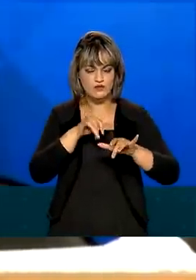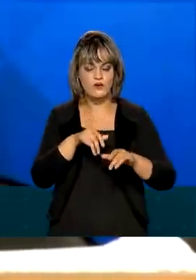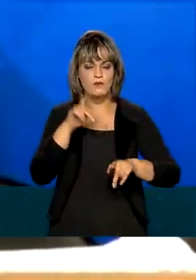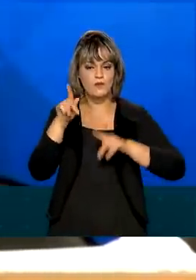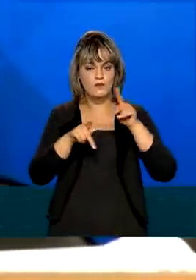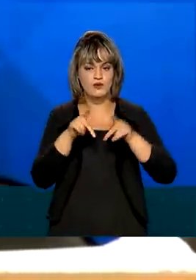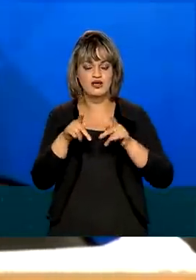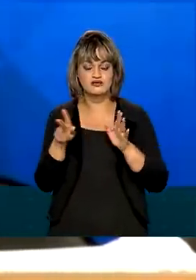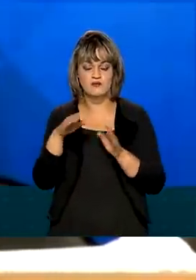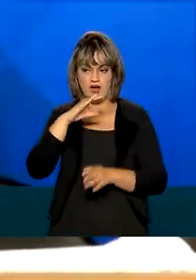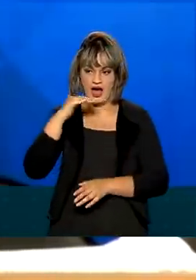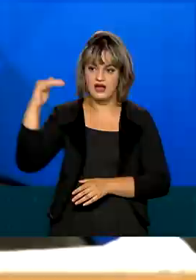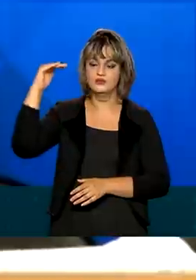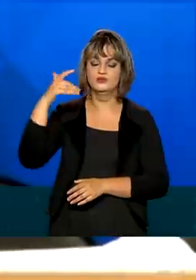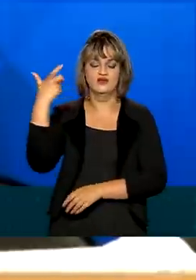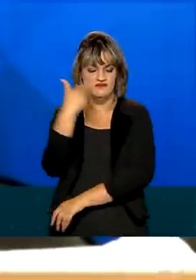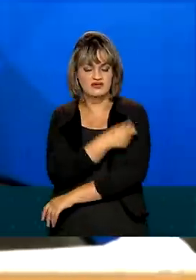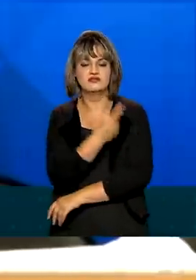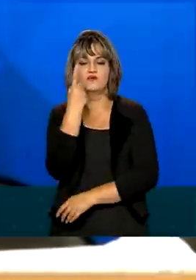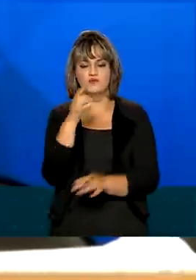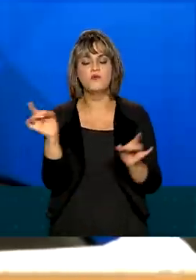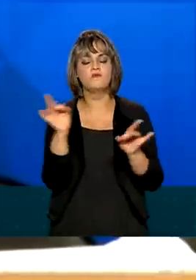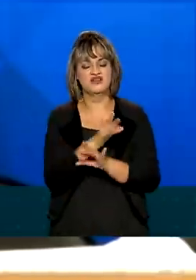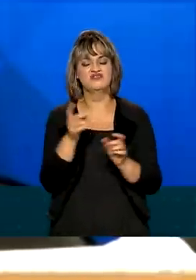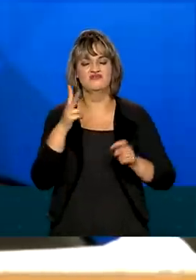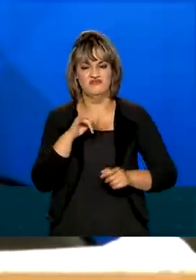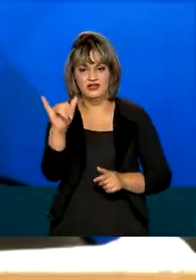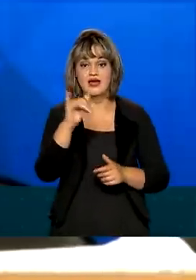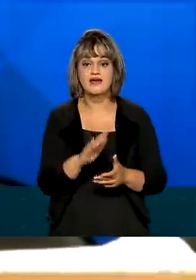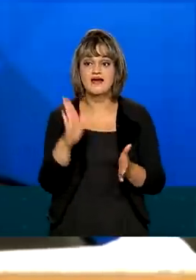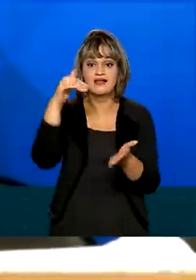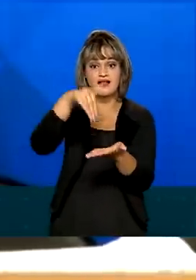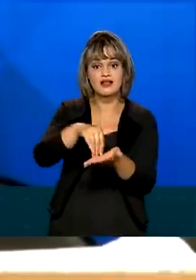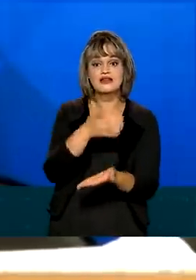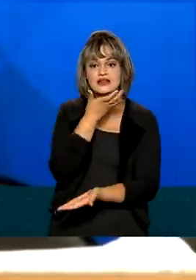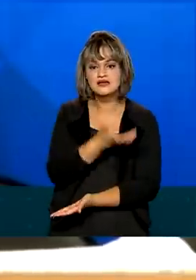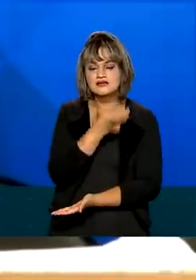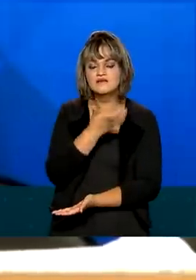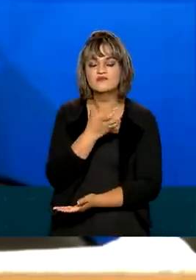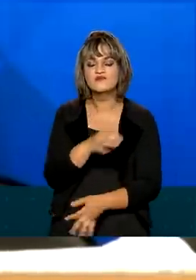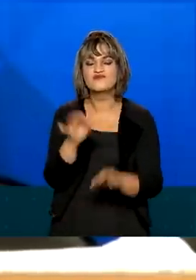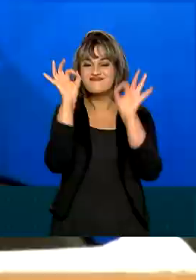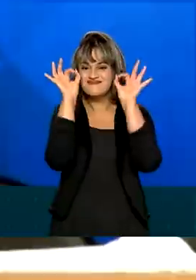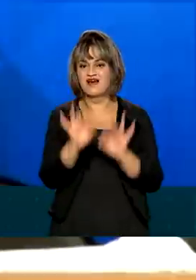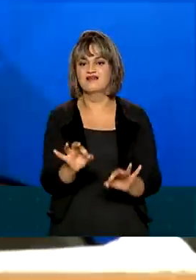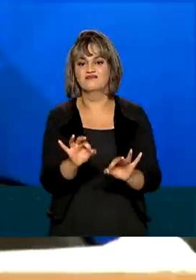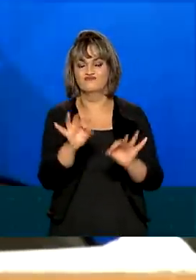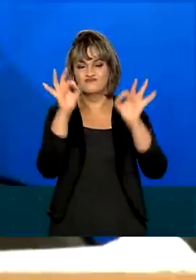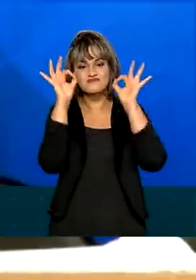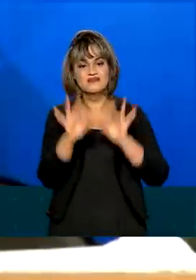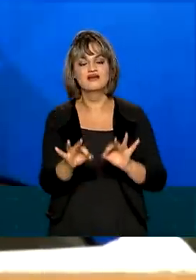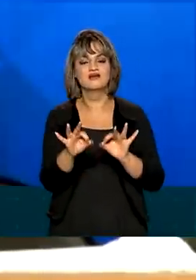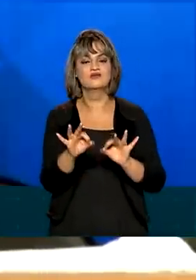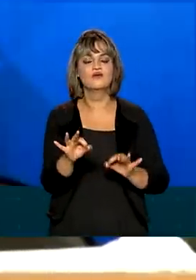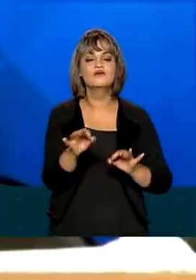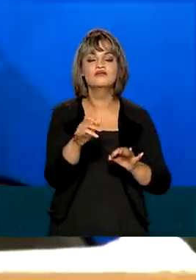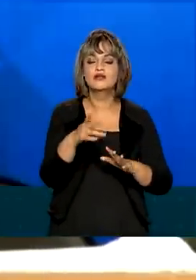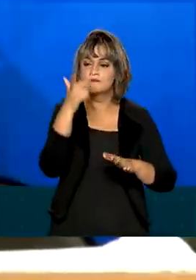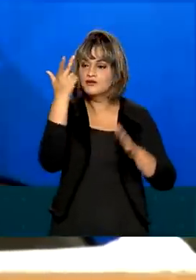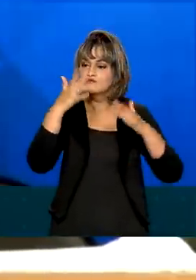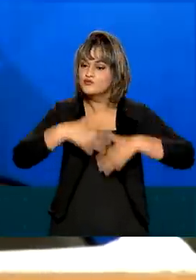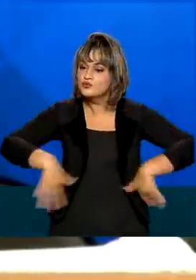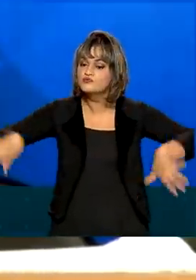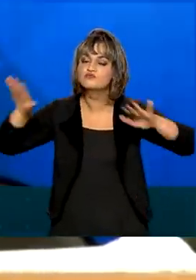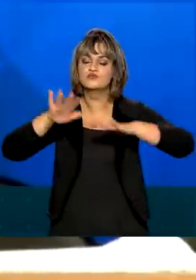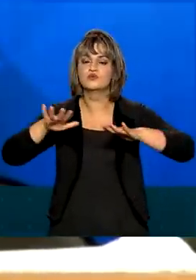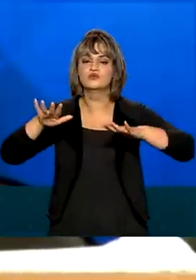população adulta vacinada com a primeira dose. E até o final do ano, posso assegurar a todos vocês que todos os